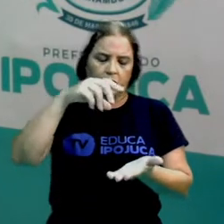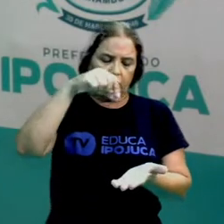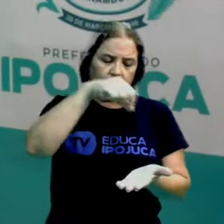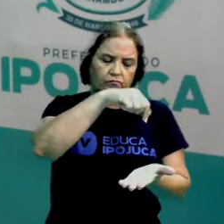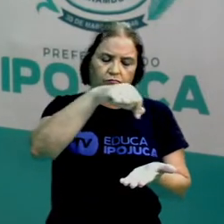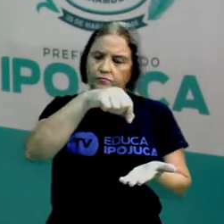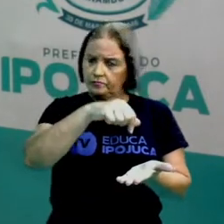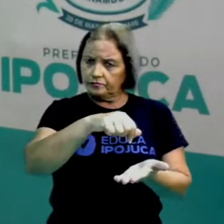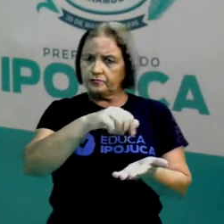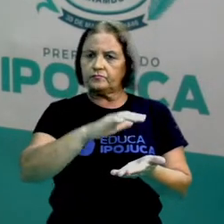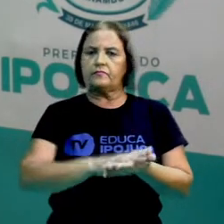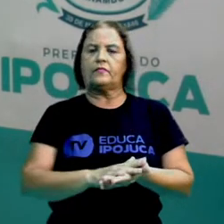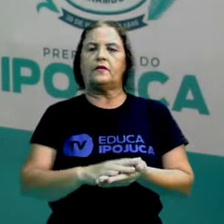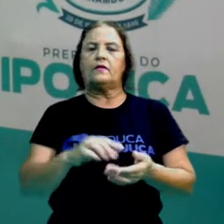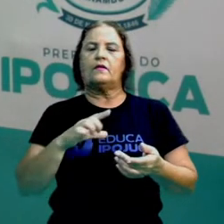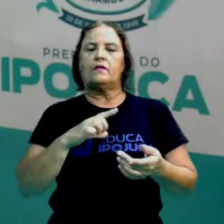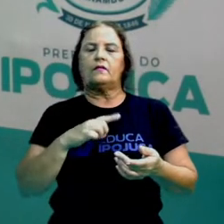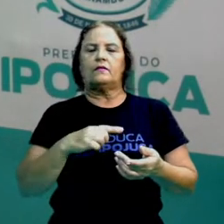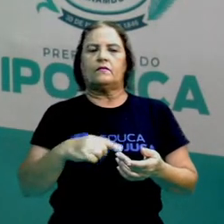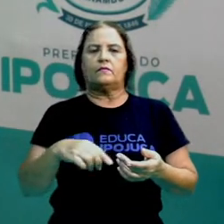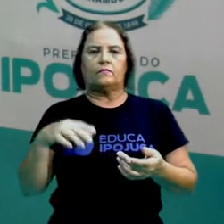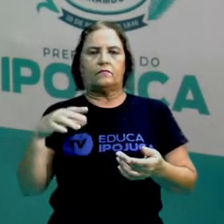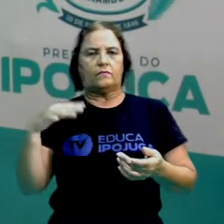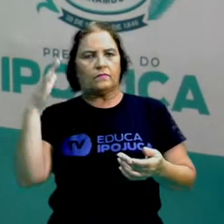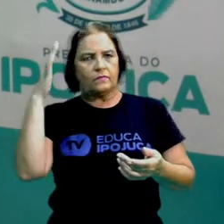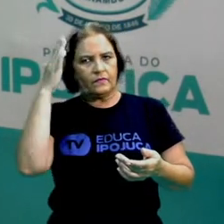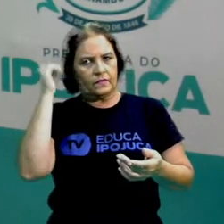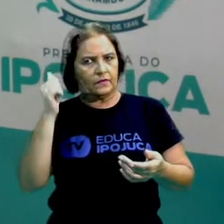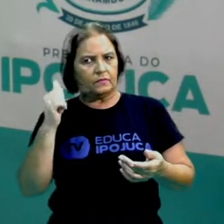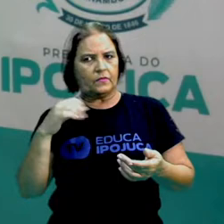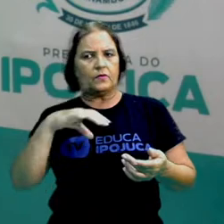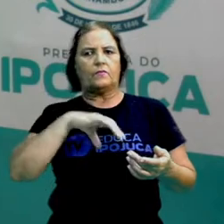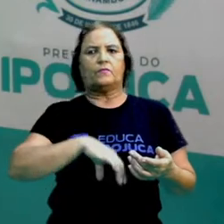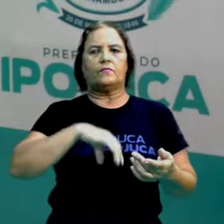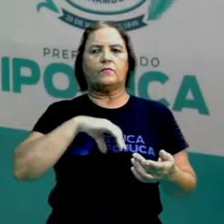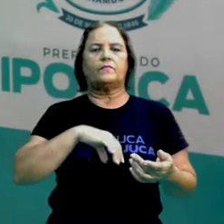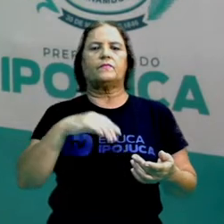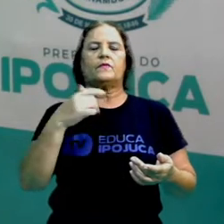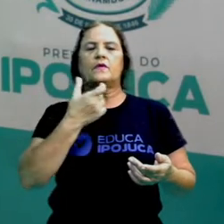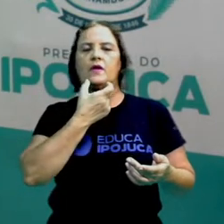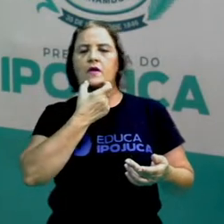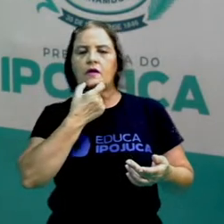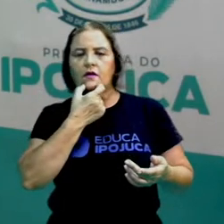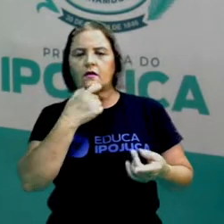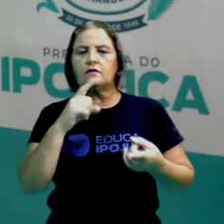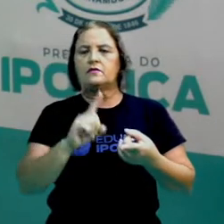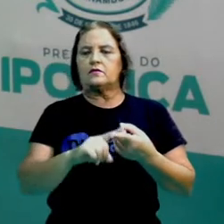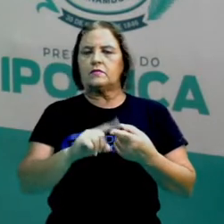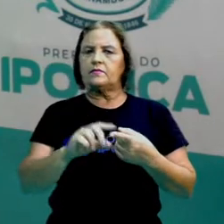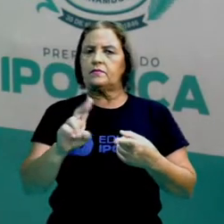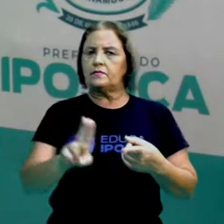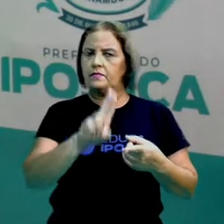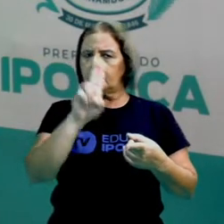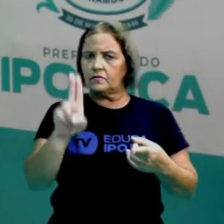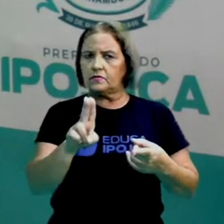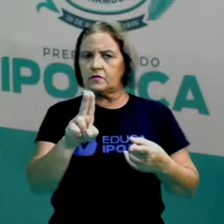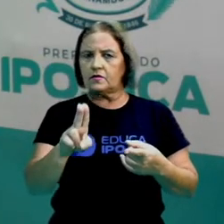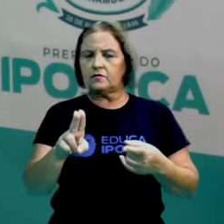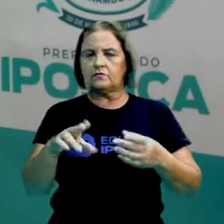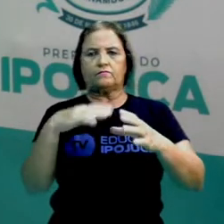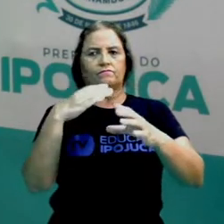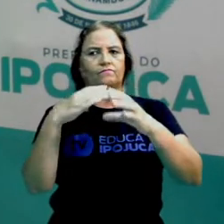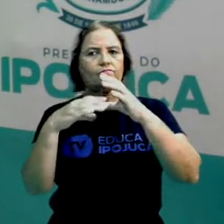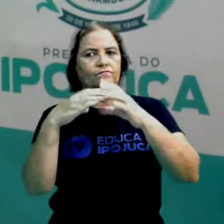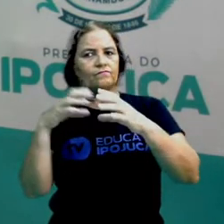noção disso, tanto em português como em inglês, porque é muito utilizado nas músicas, é muito utilizado esse tipo de